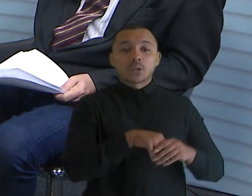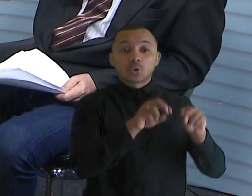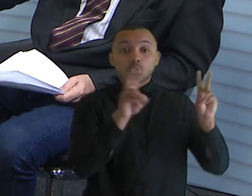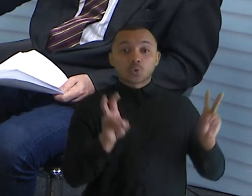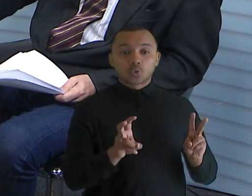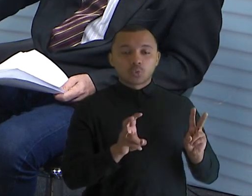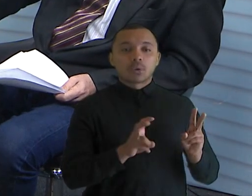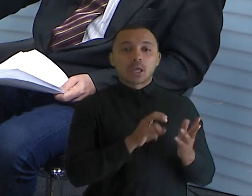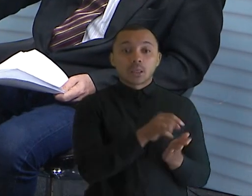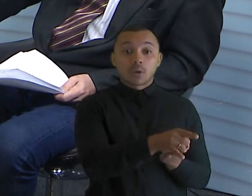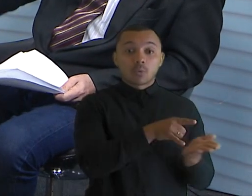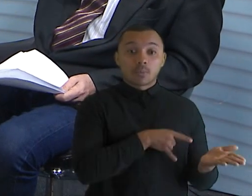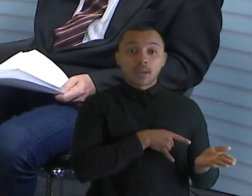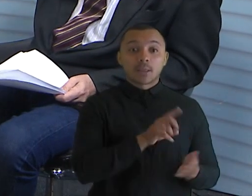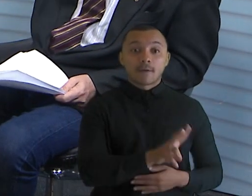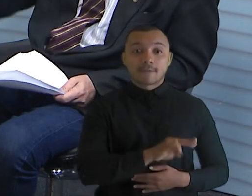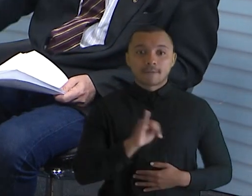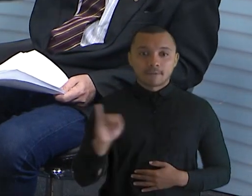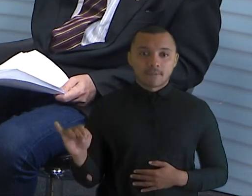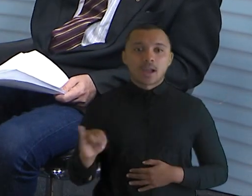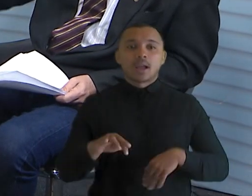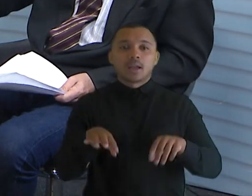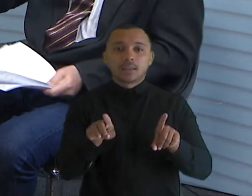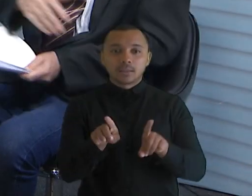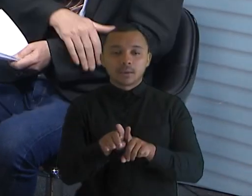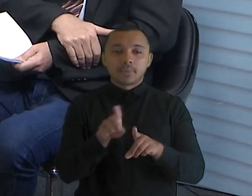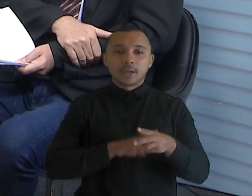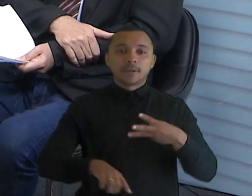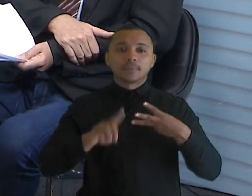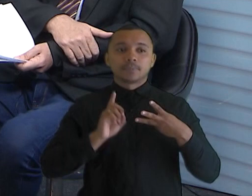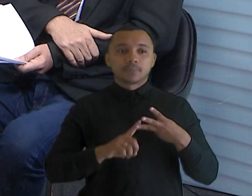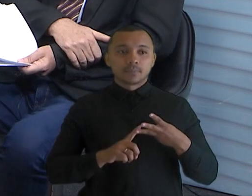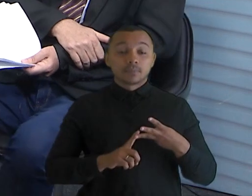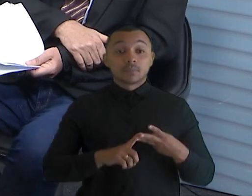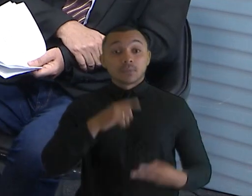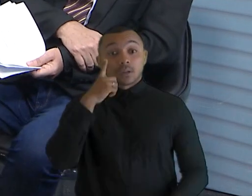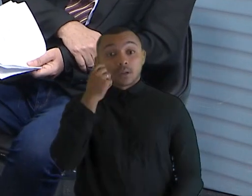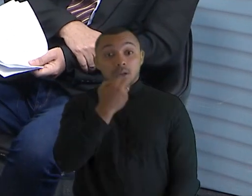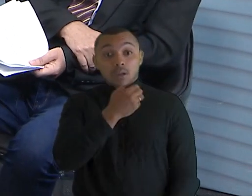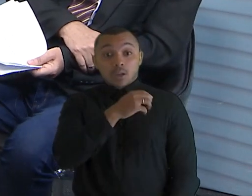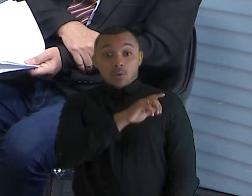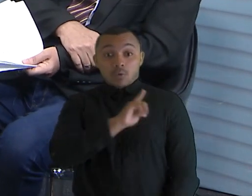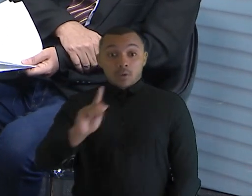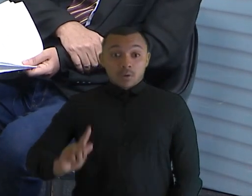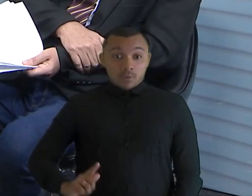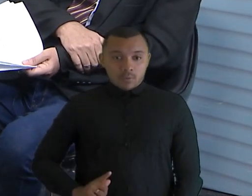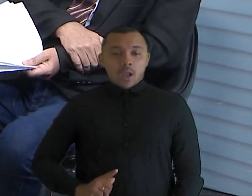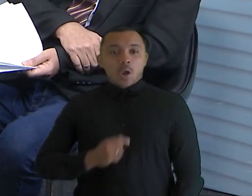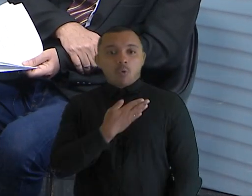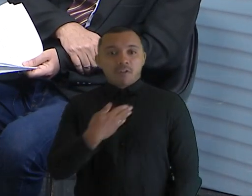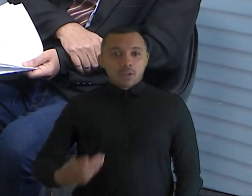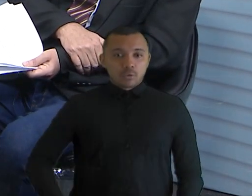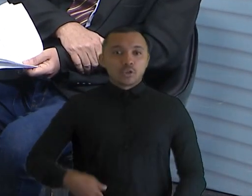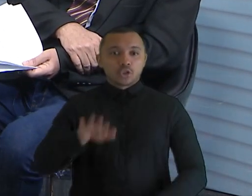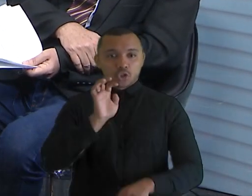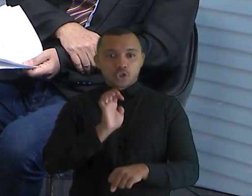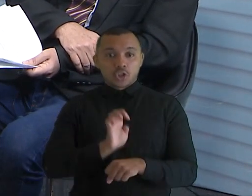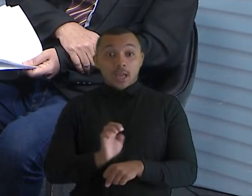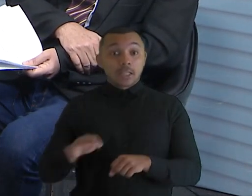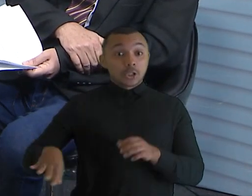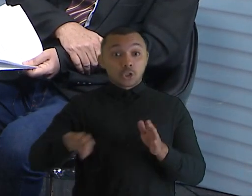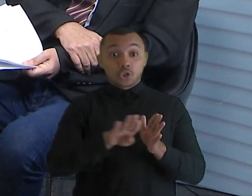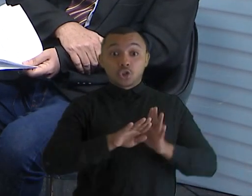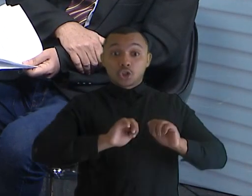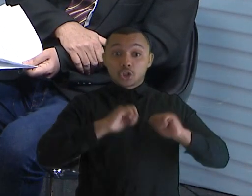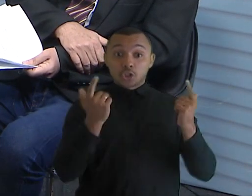documento vem do tribunal de contas, com as recomendações. Isso, as contas de governo, o governador do Estado vem para a Assembleia para ela fazer o julgamento. Sim. Nesse